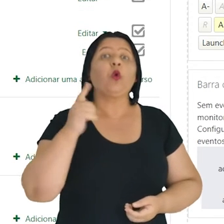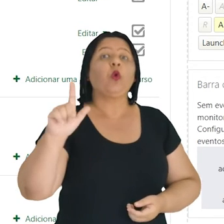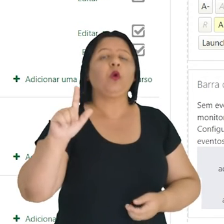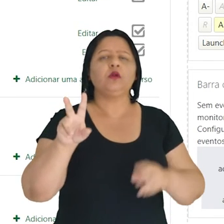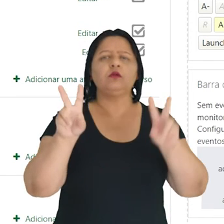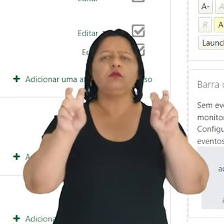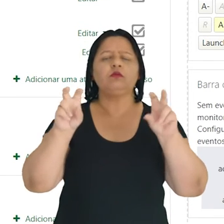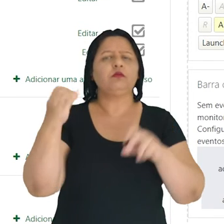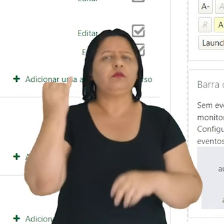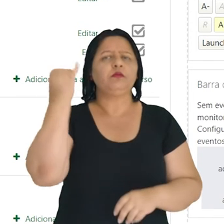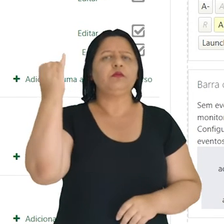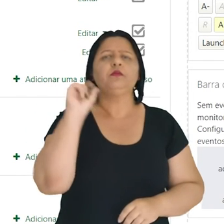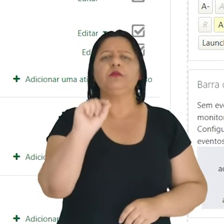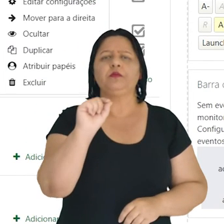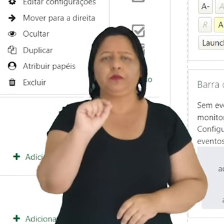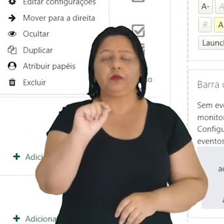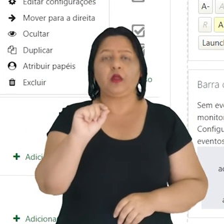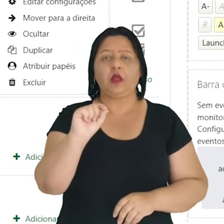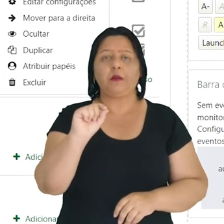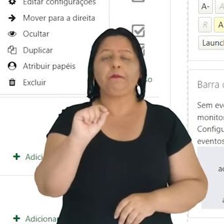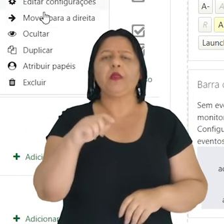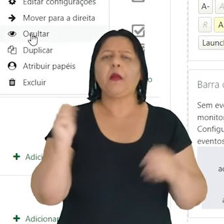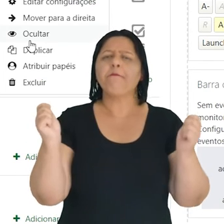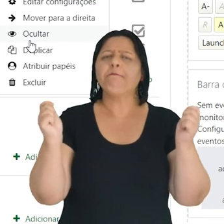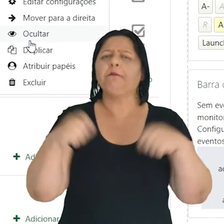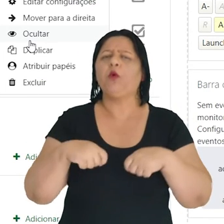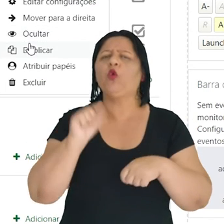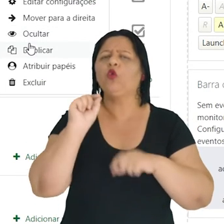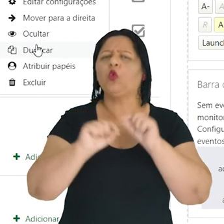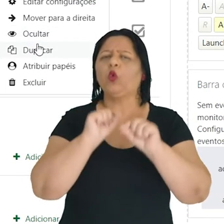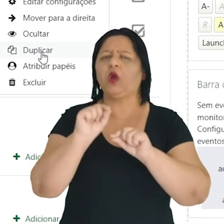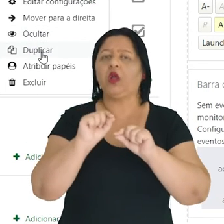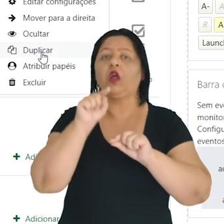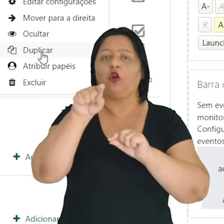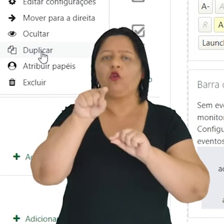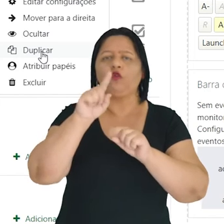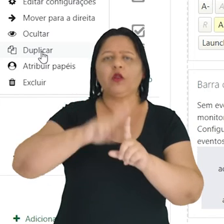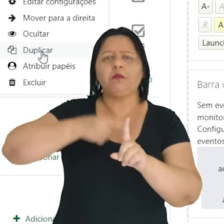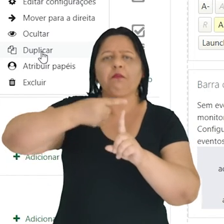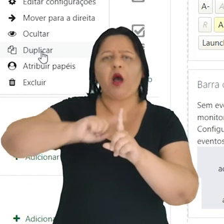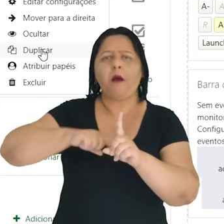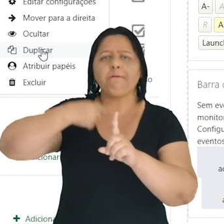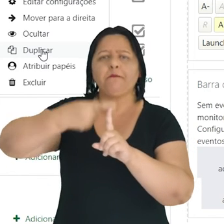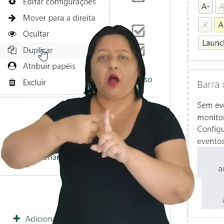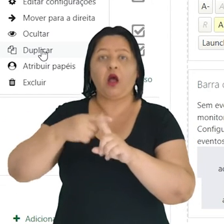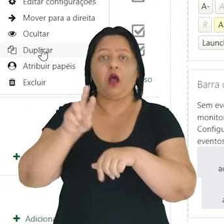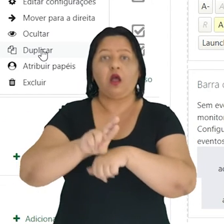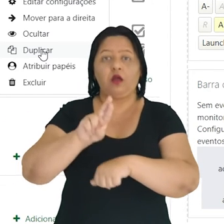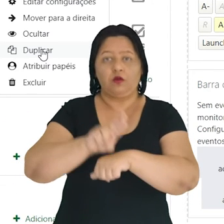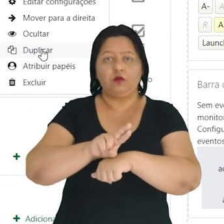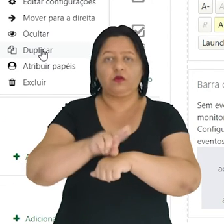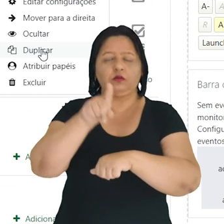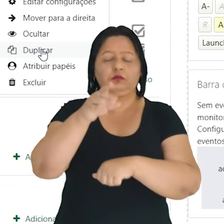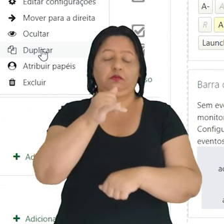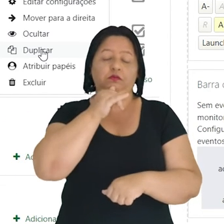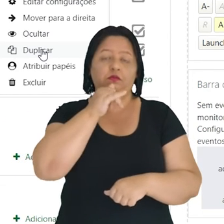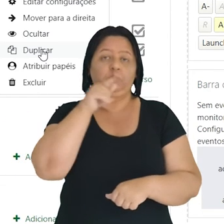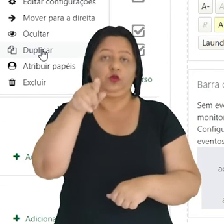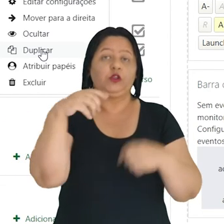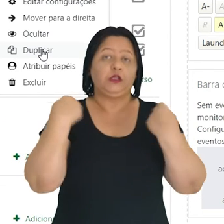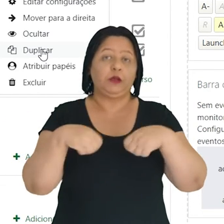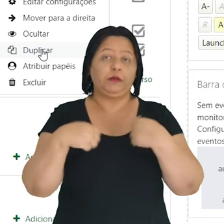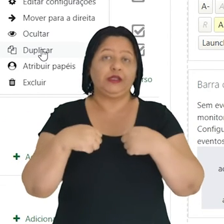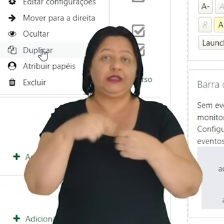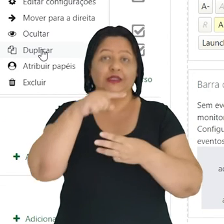Outra questão importante também é a possibilidade de você duplicar os recursos. Então, por exemplo, você vai